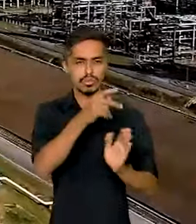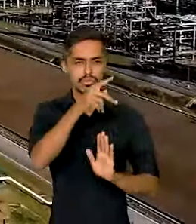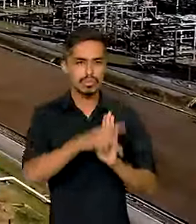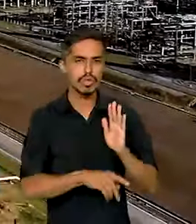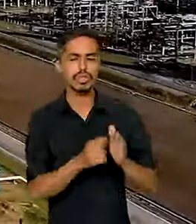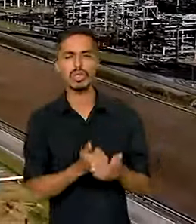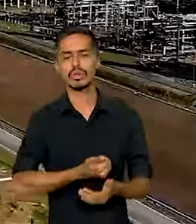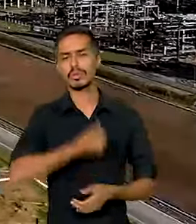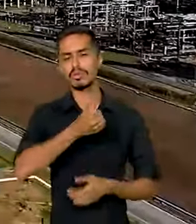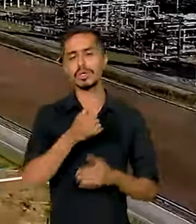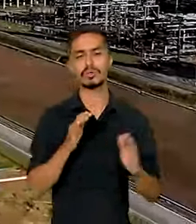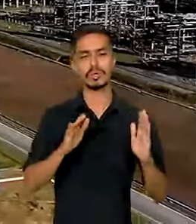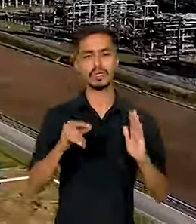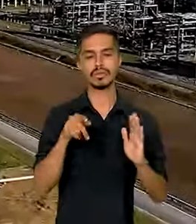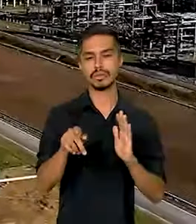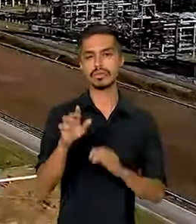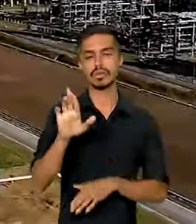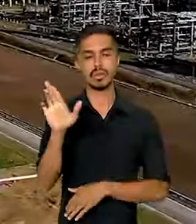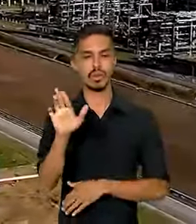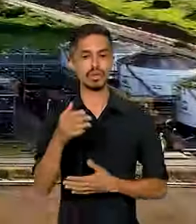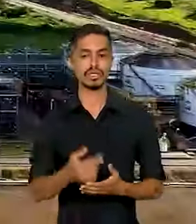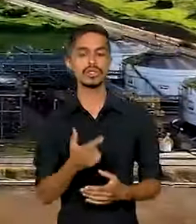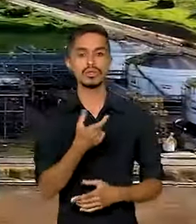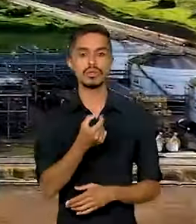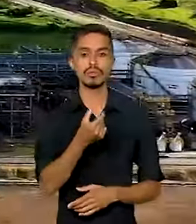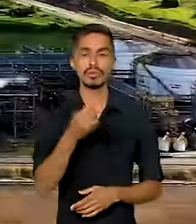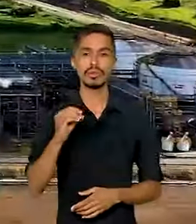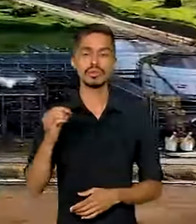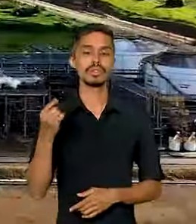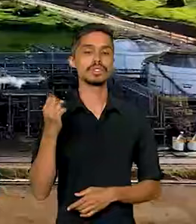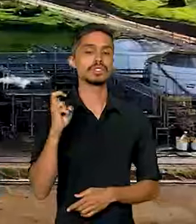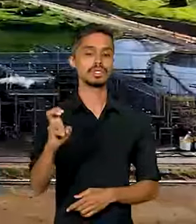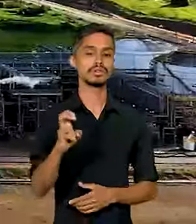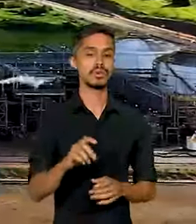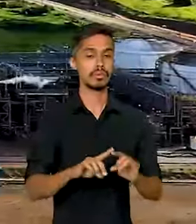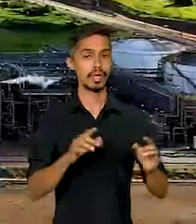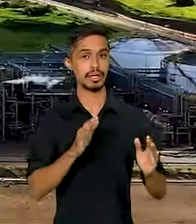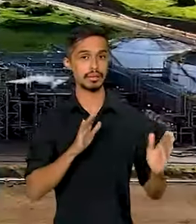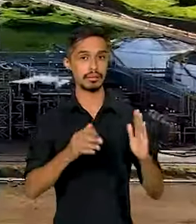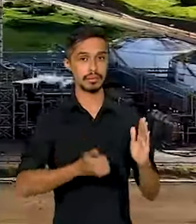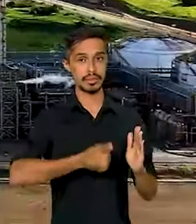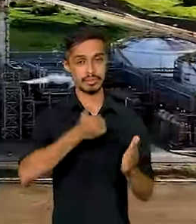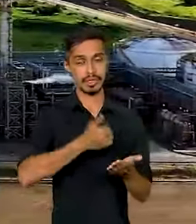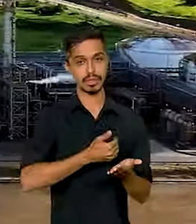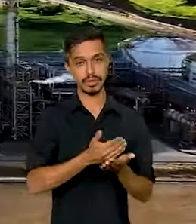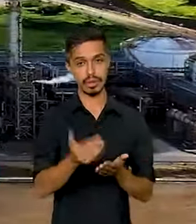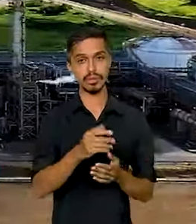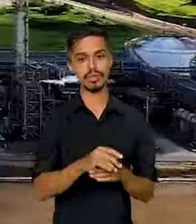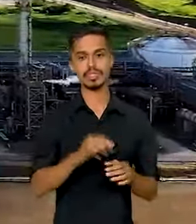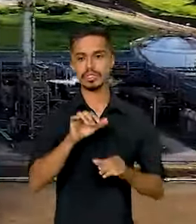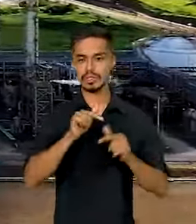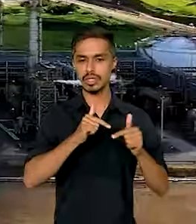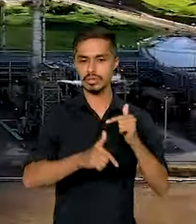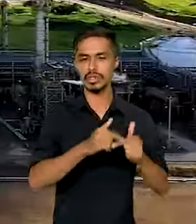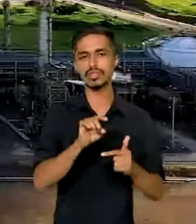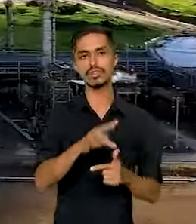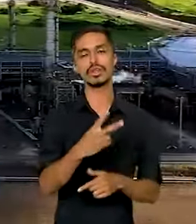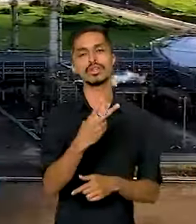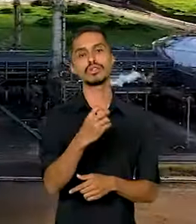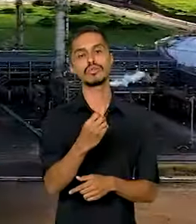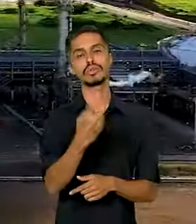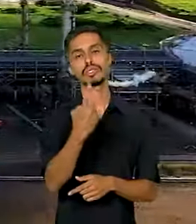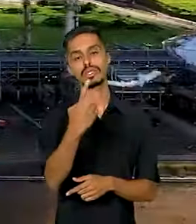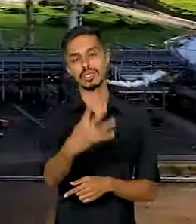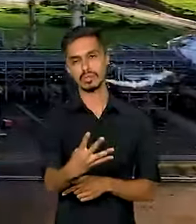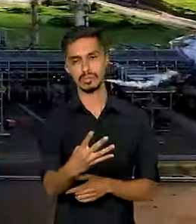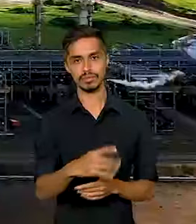mandato do presidente Lula, em 2005. Mas a primeira fase do projeto entrou em operação só em 2014,